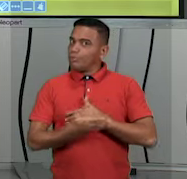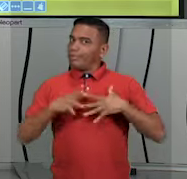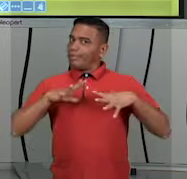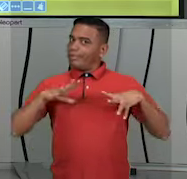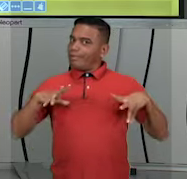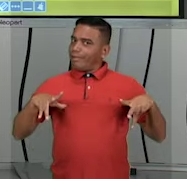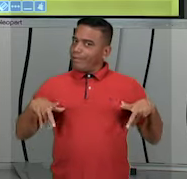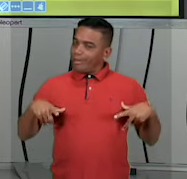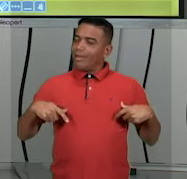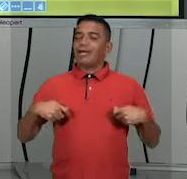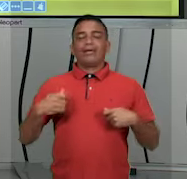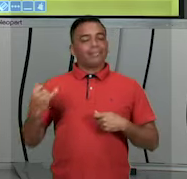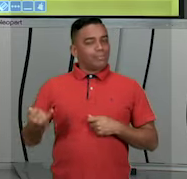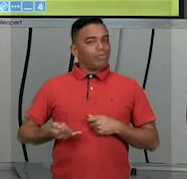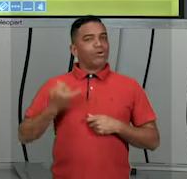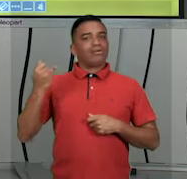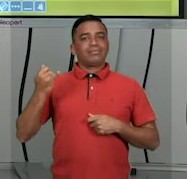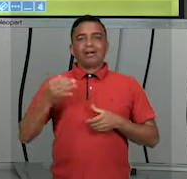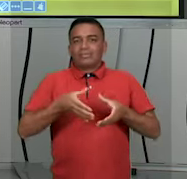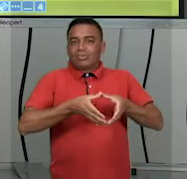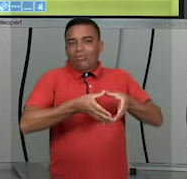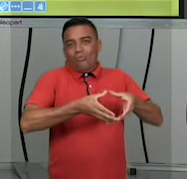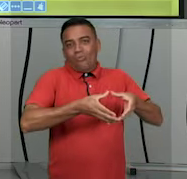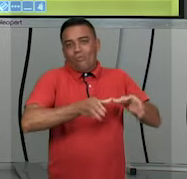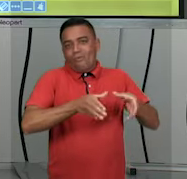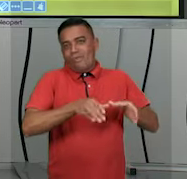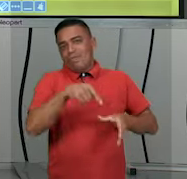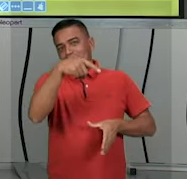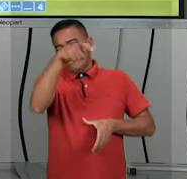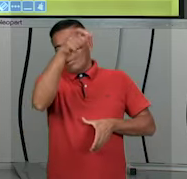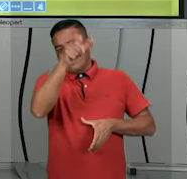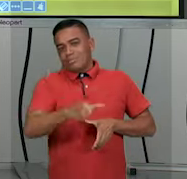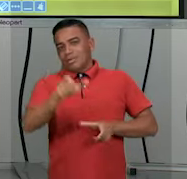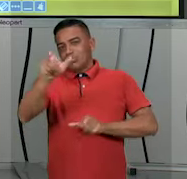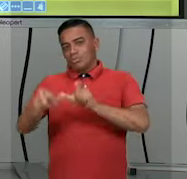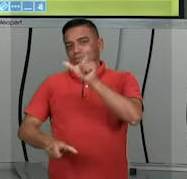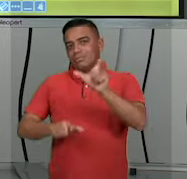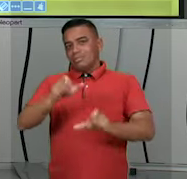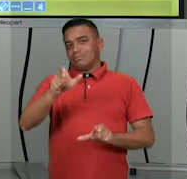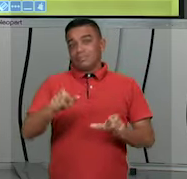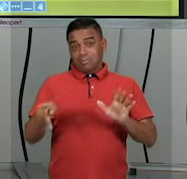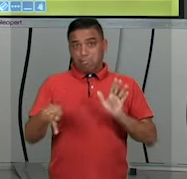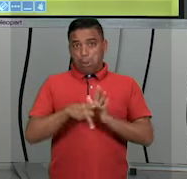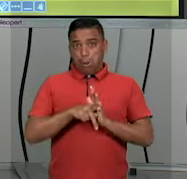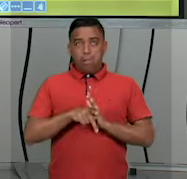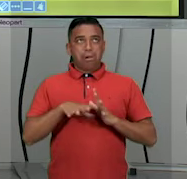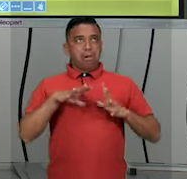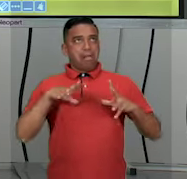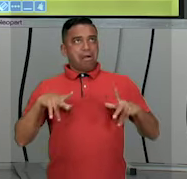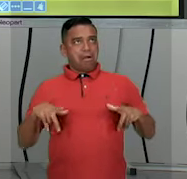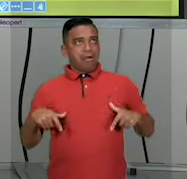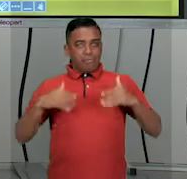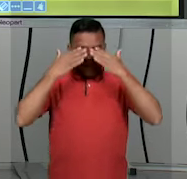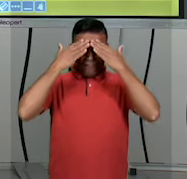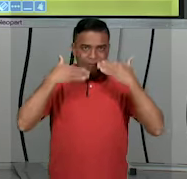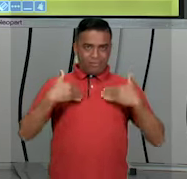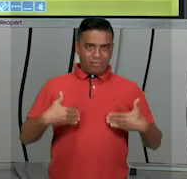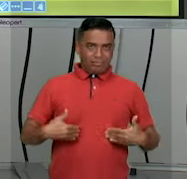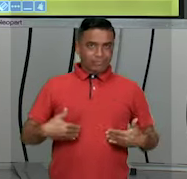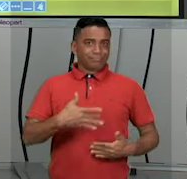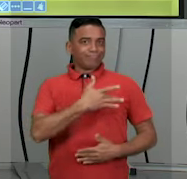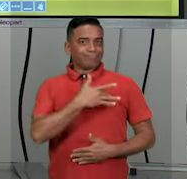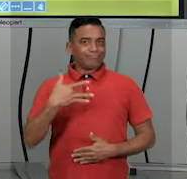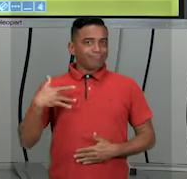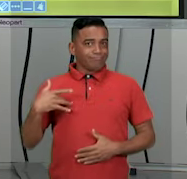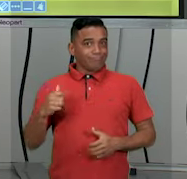até para o seu social, não só para a sua higiene física, para a sua saúde física, mas para a sua saúde